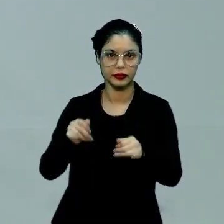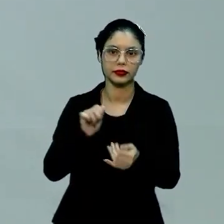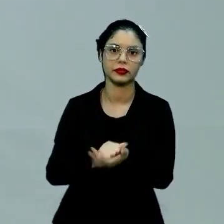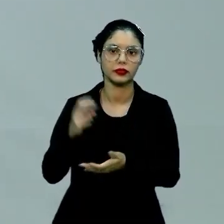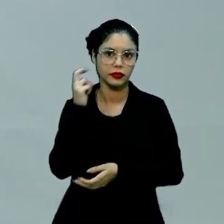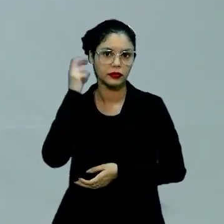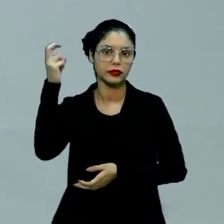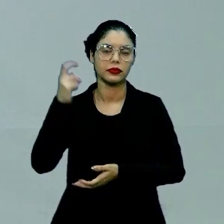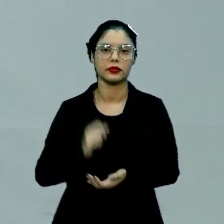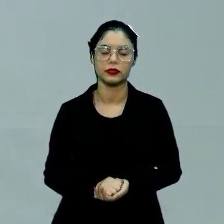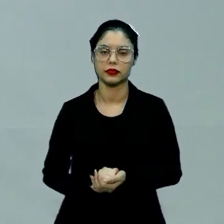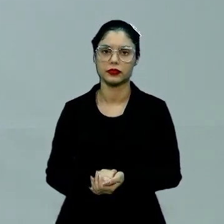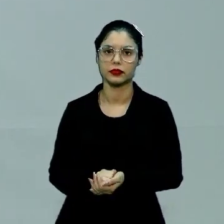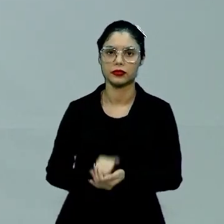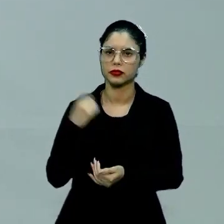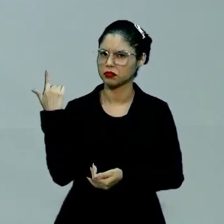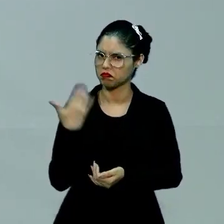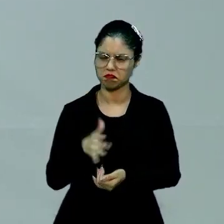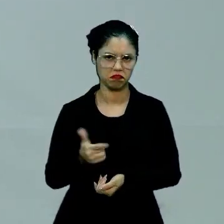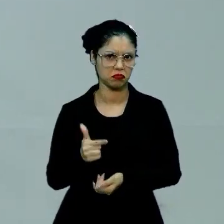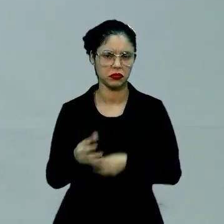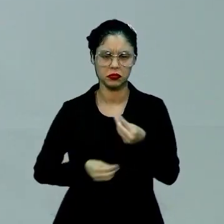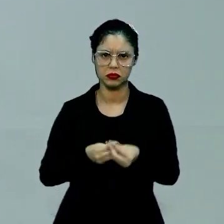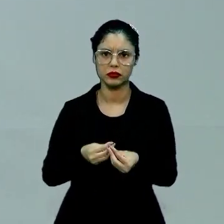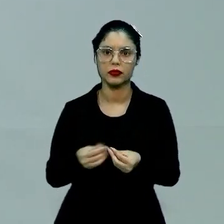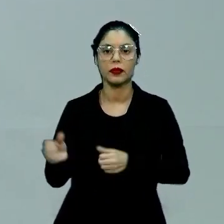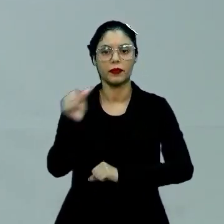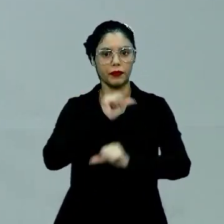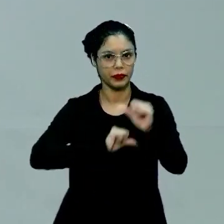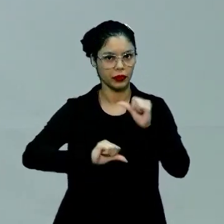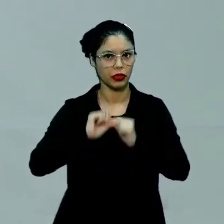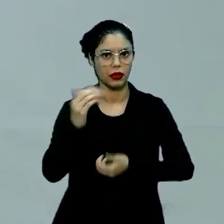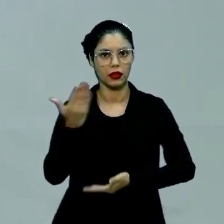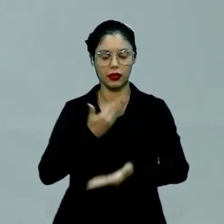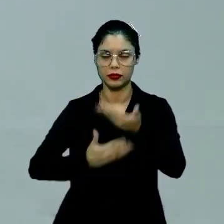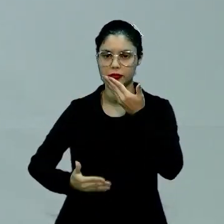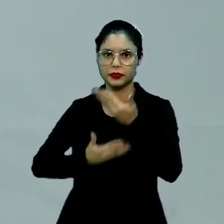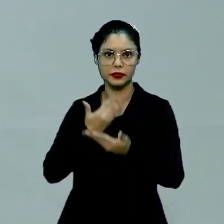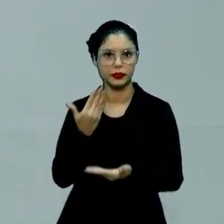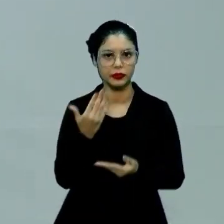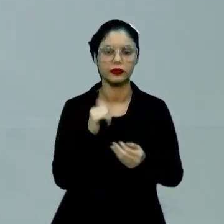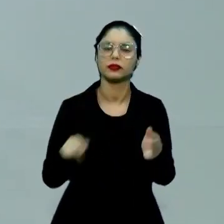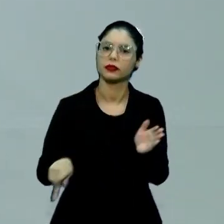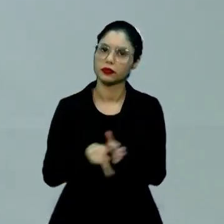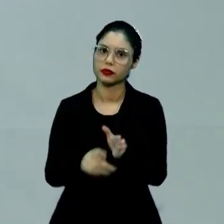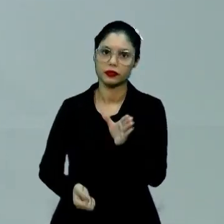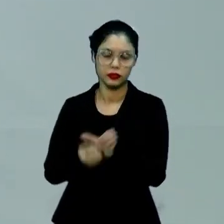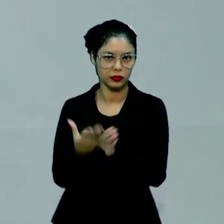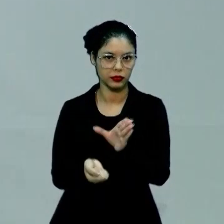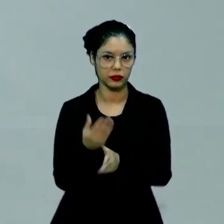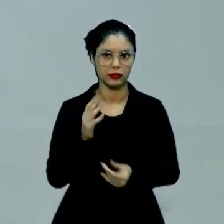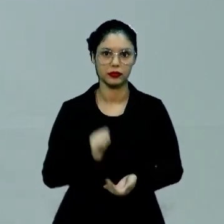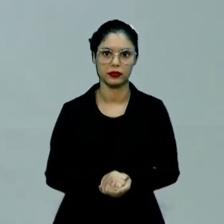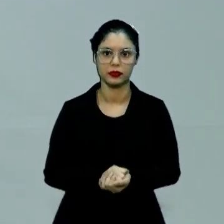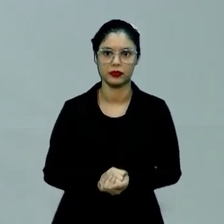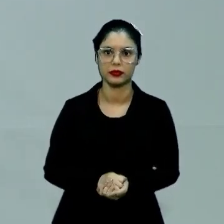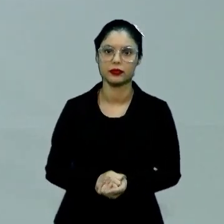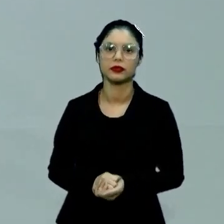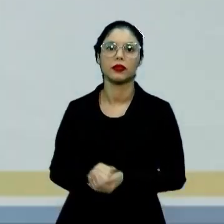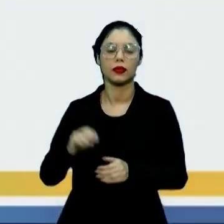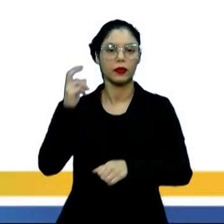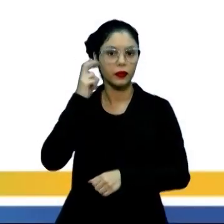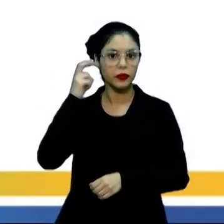saberes, esses valores, não importa. Essa troca, ela vai resultar em um produto. E o produto é cultura.